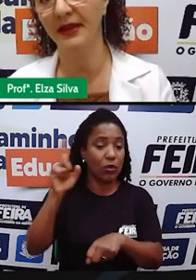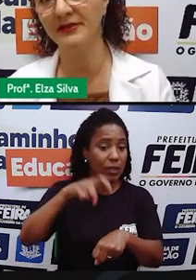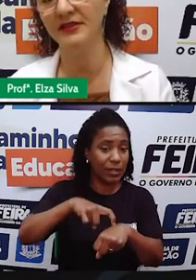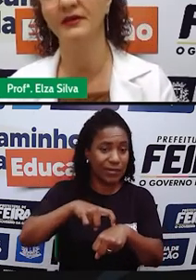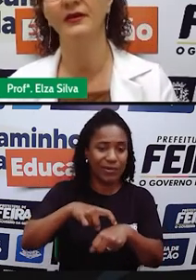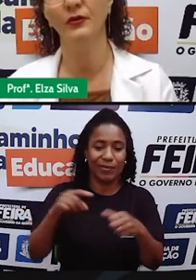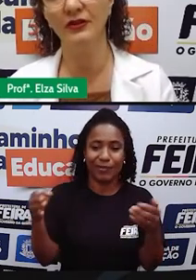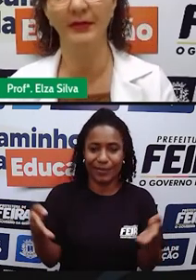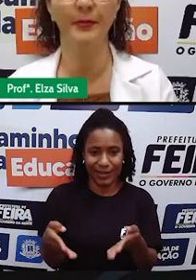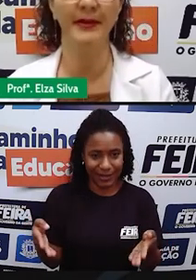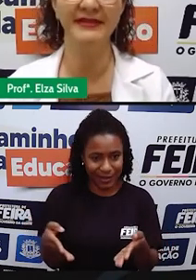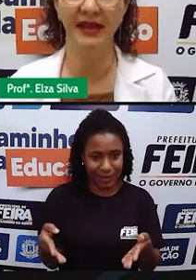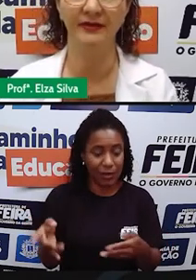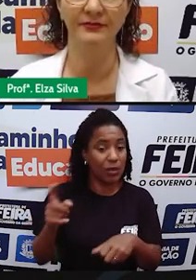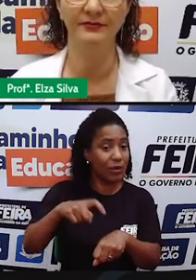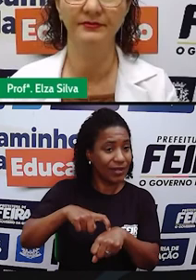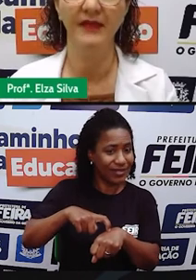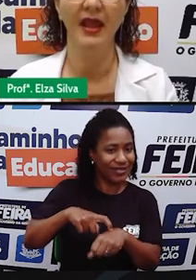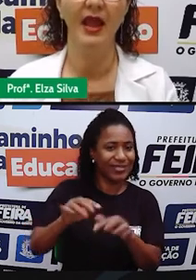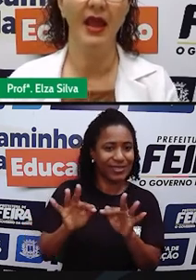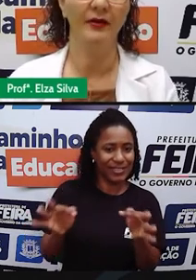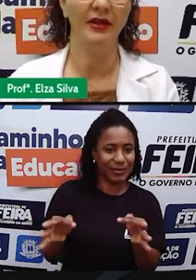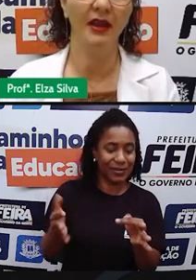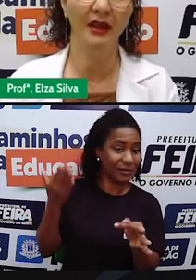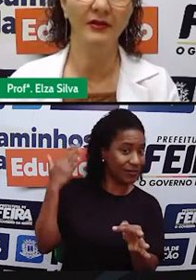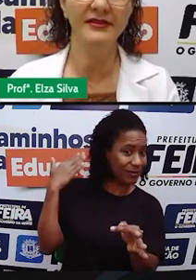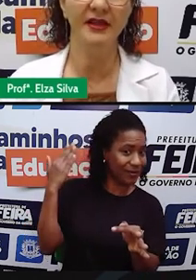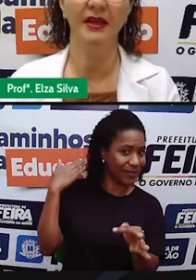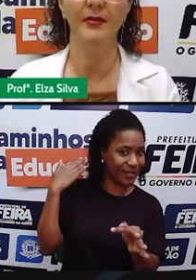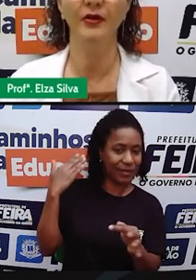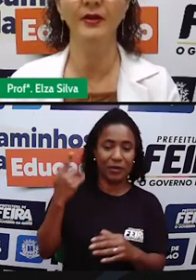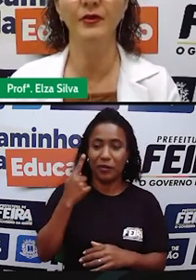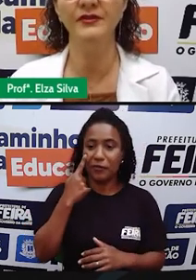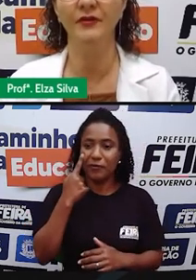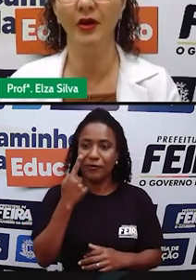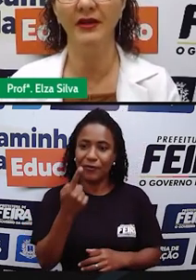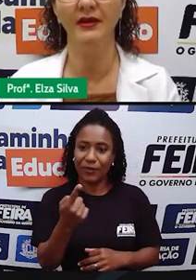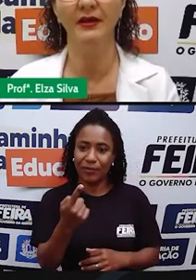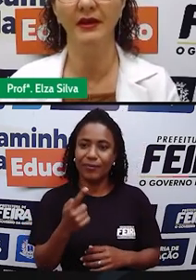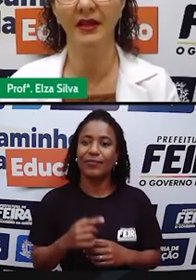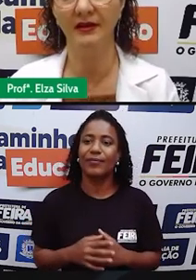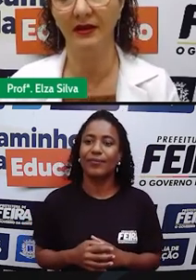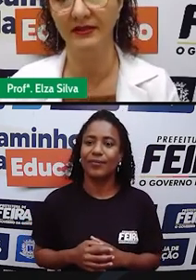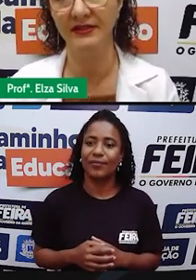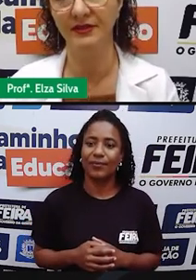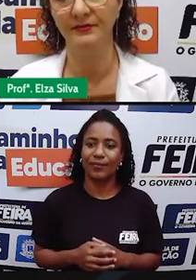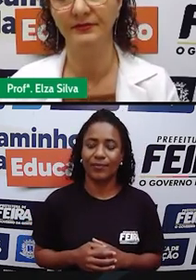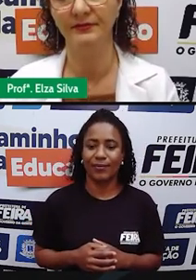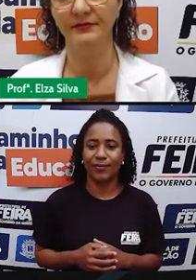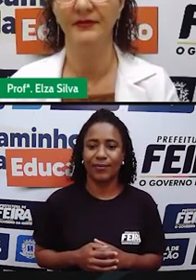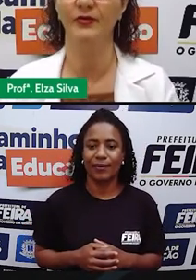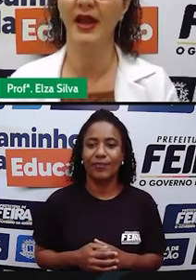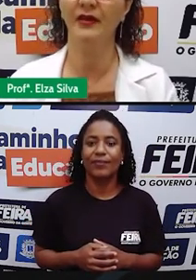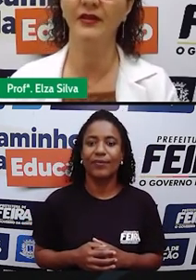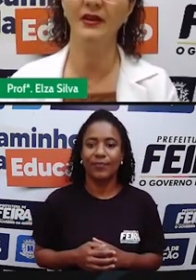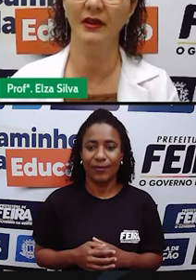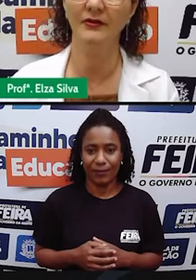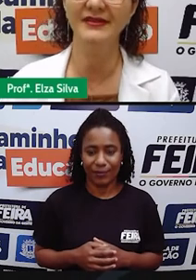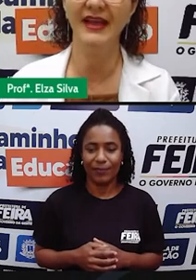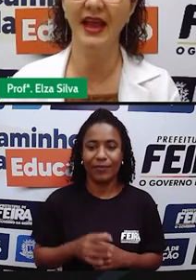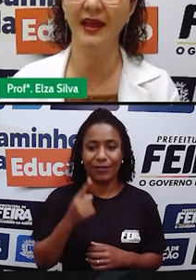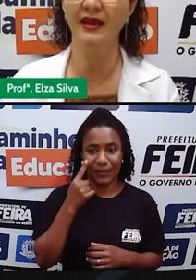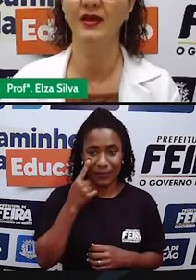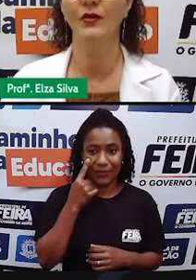simple past o tempo passado. Eric Gales in America Blues Rock Guitars Eric